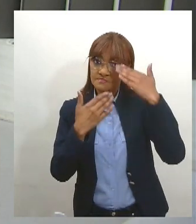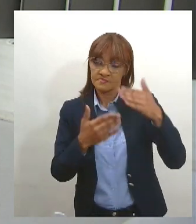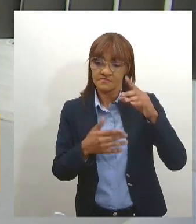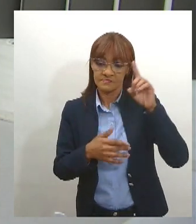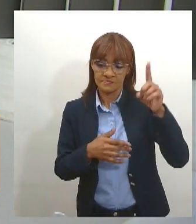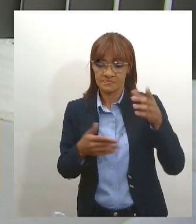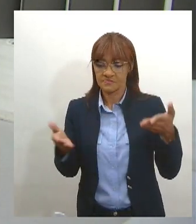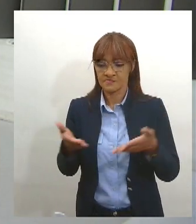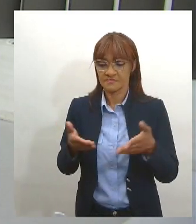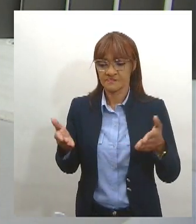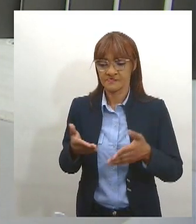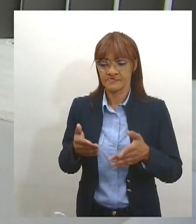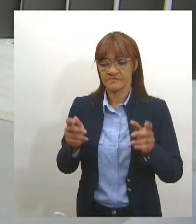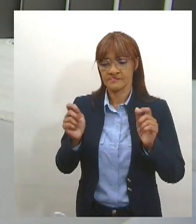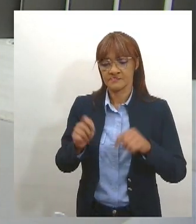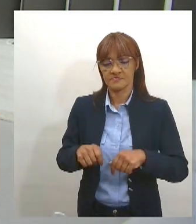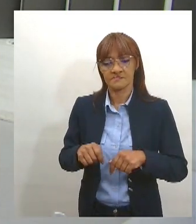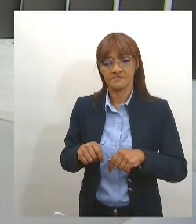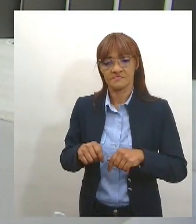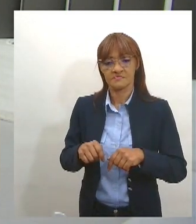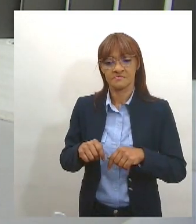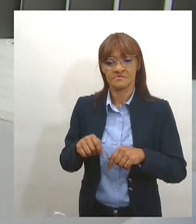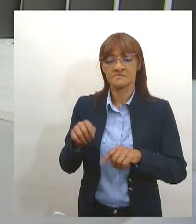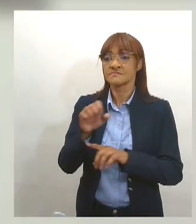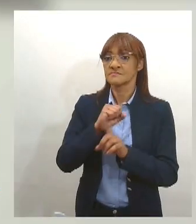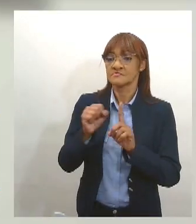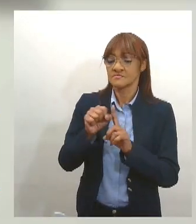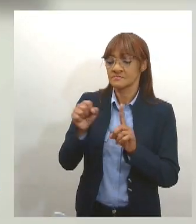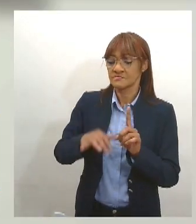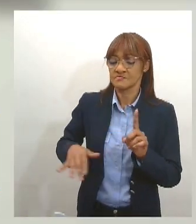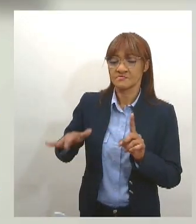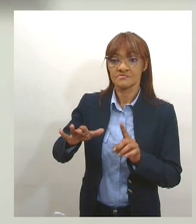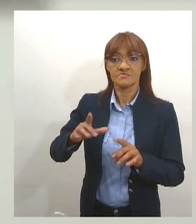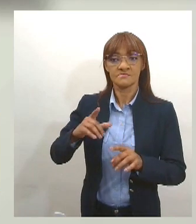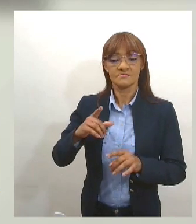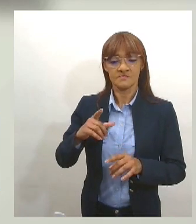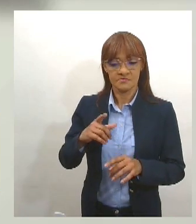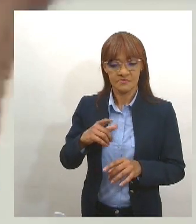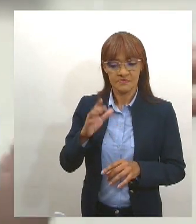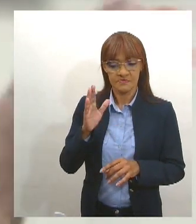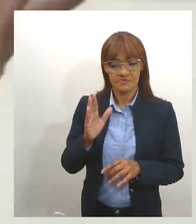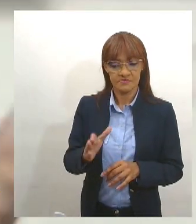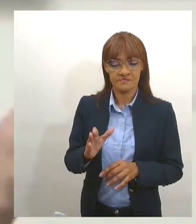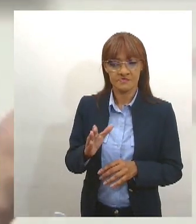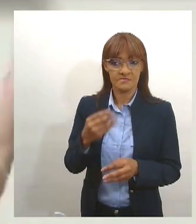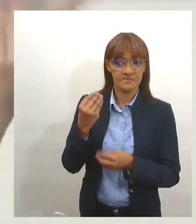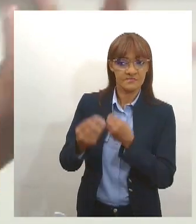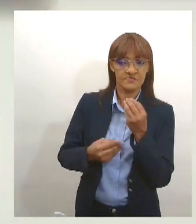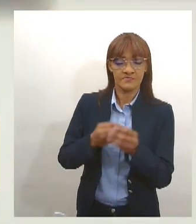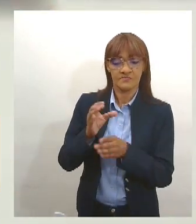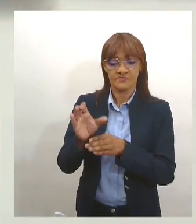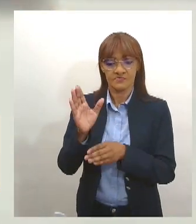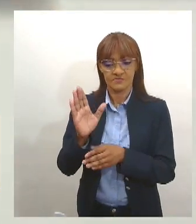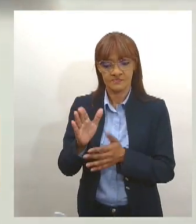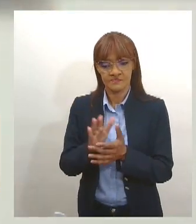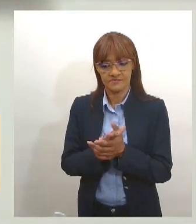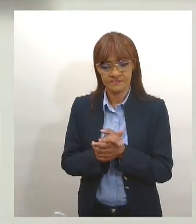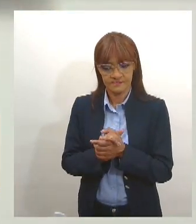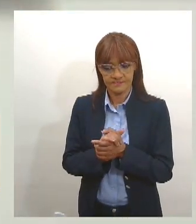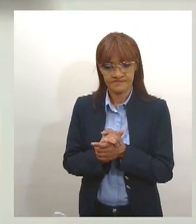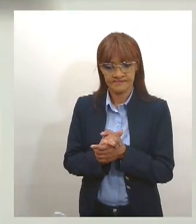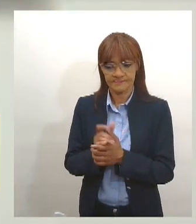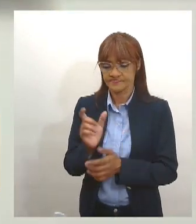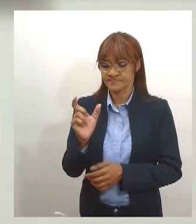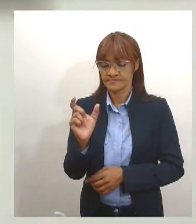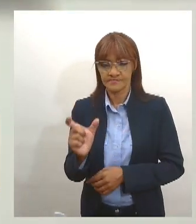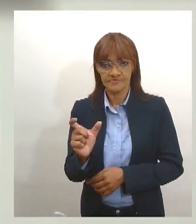a assistência social tem vários benefícios para essa mulher vítima de violência, né? Como exemplo disso, a gente tem o cartão Sem Mais Mulher, né?